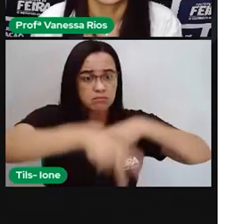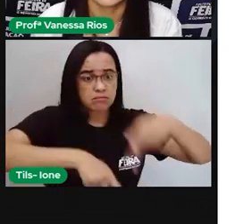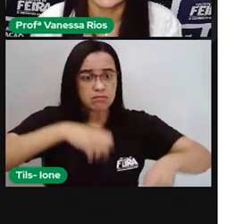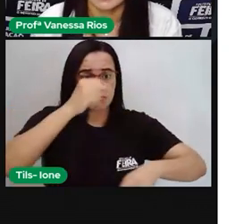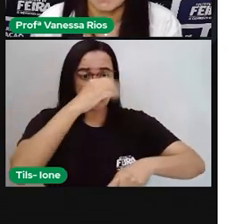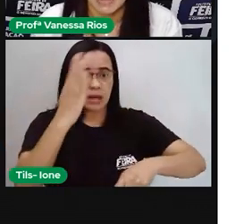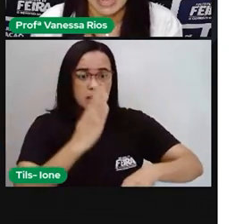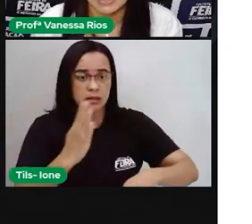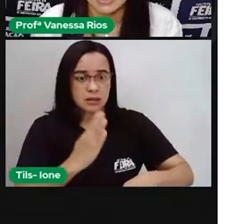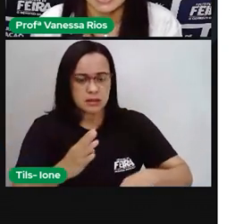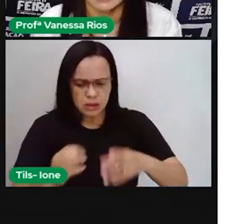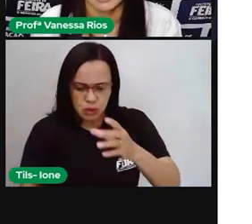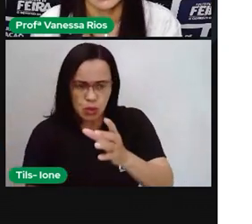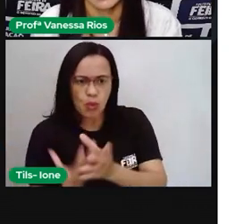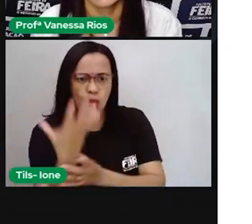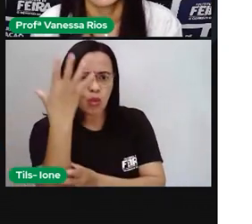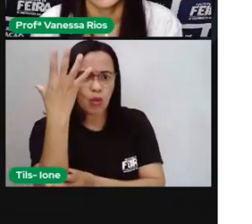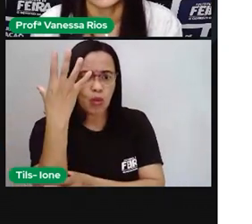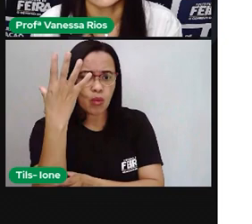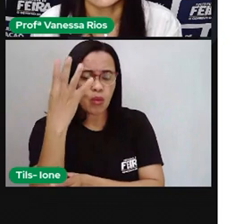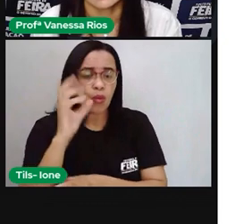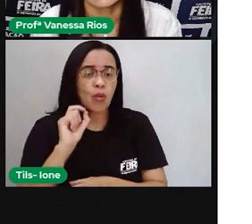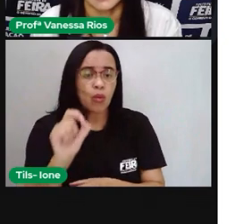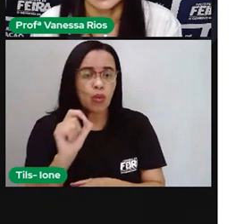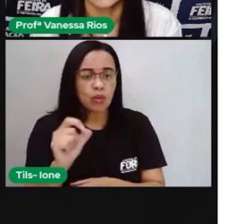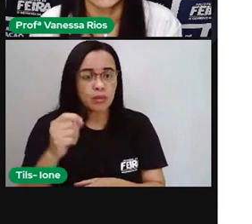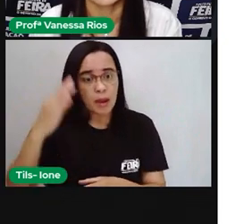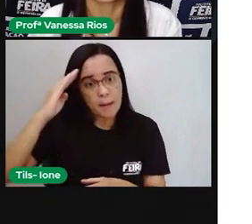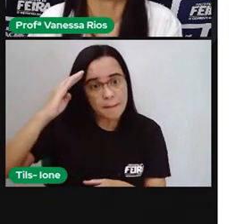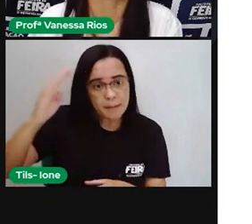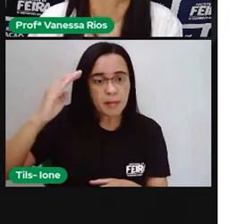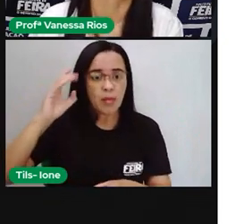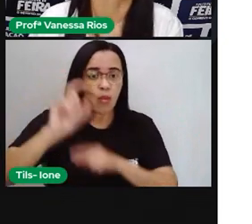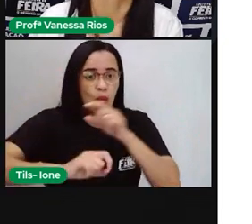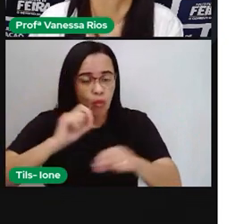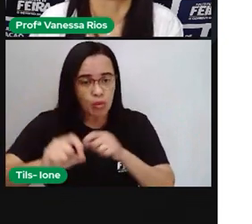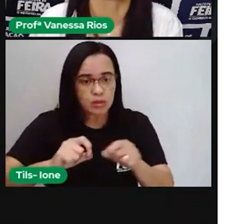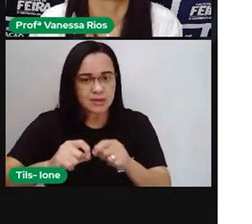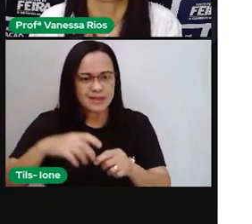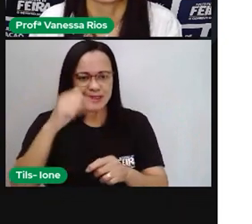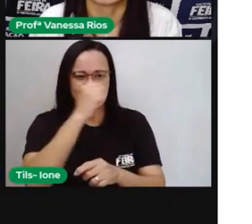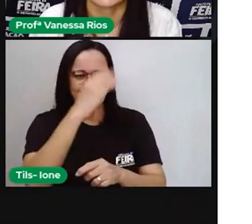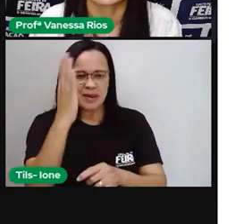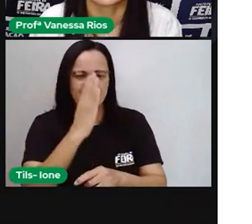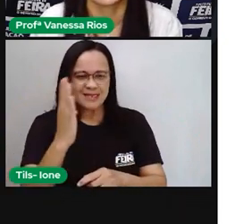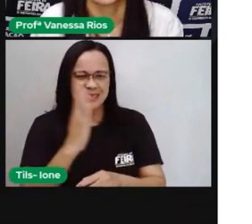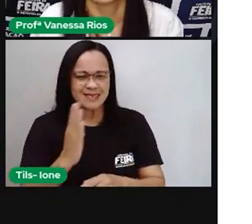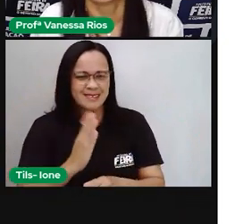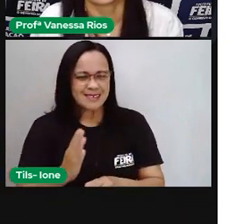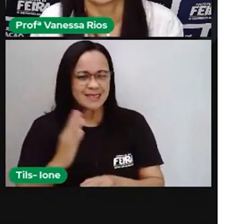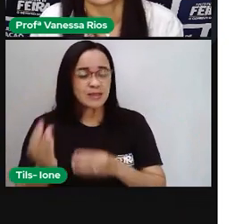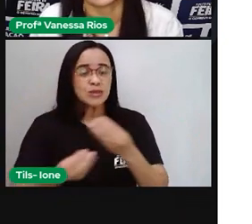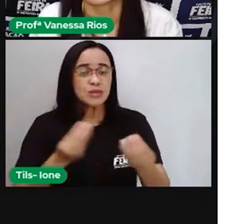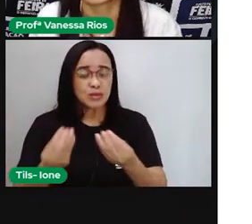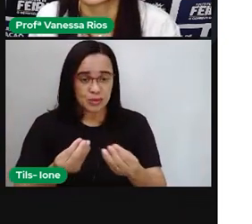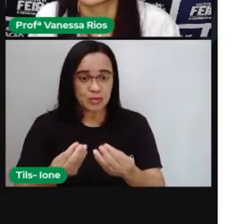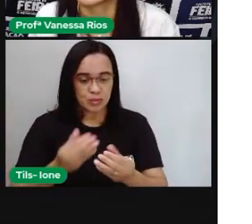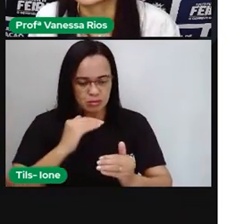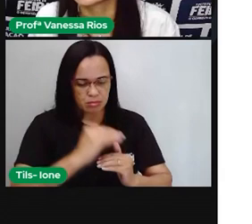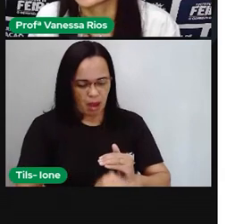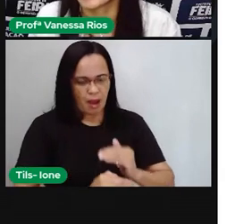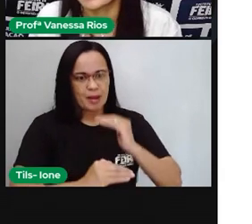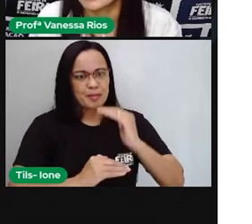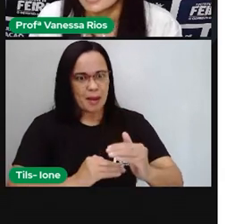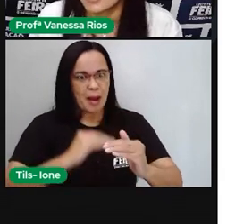principais, né? Nossa sociedade brasileira aí passou pelo processo de